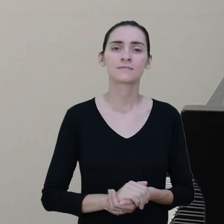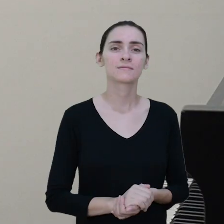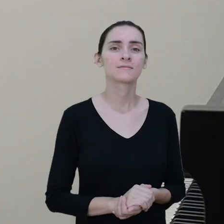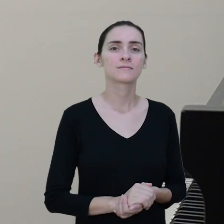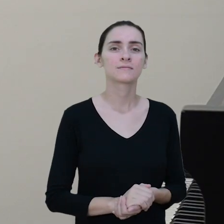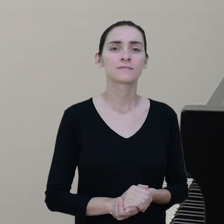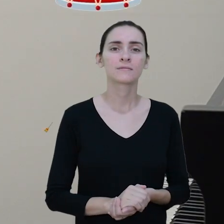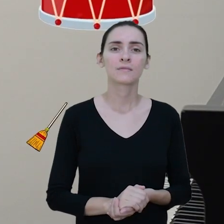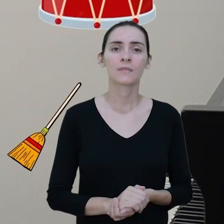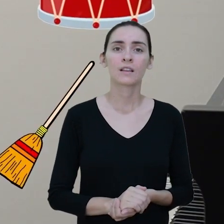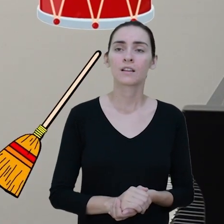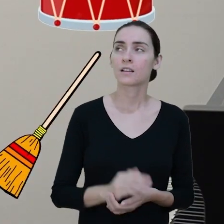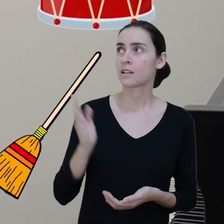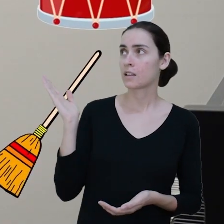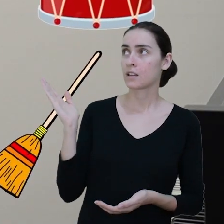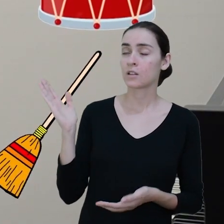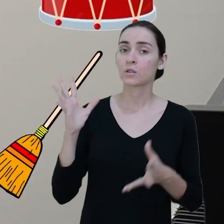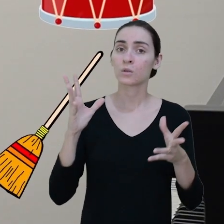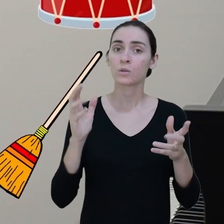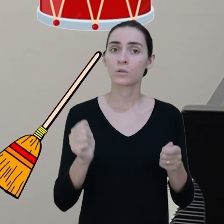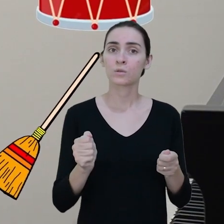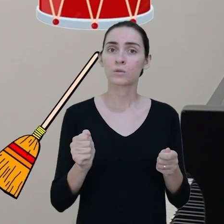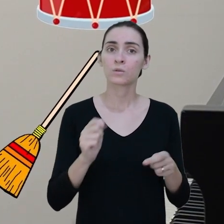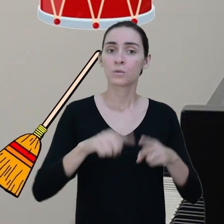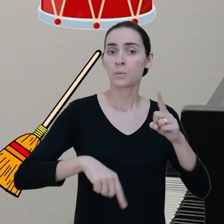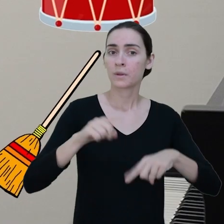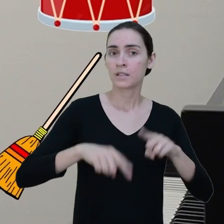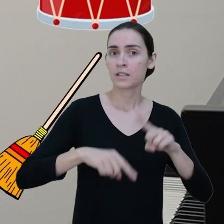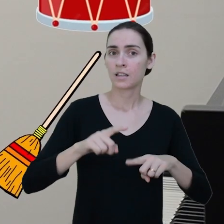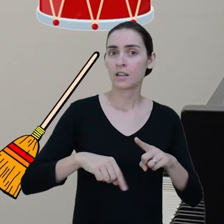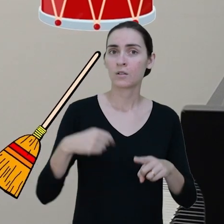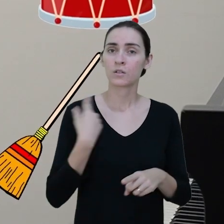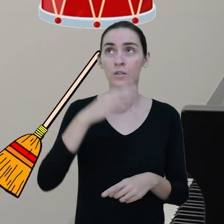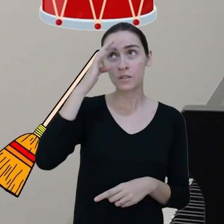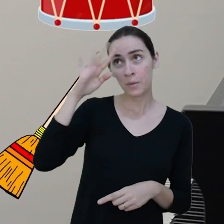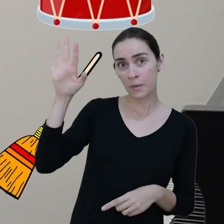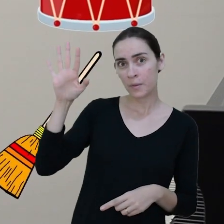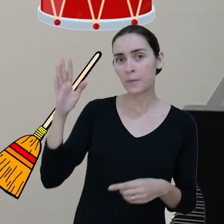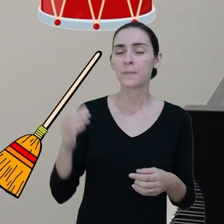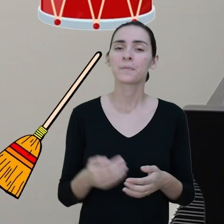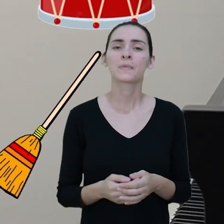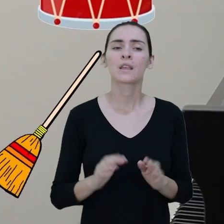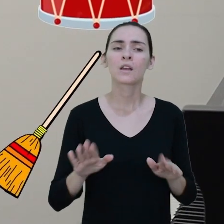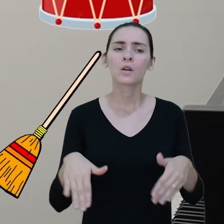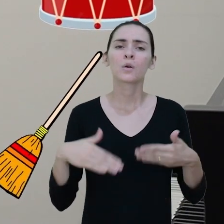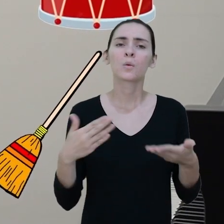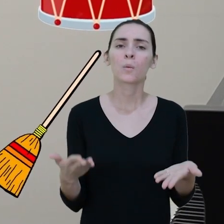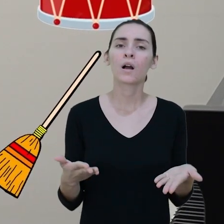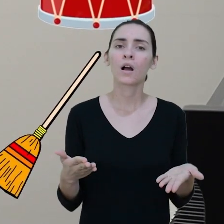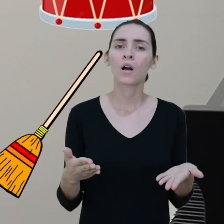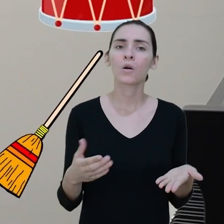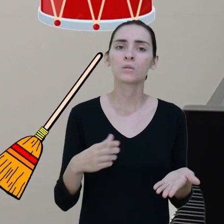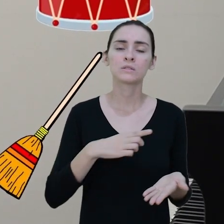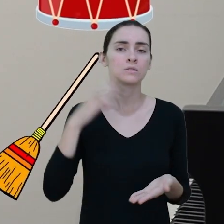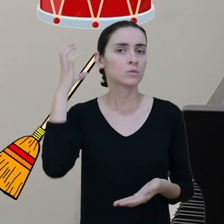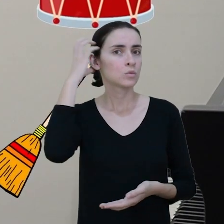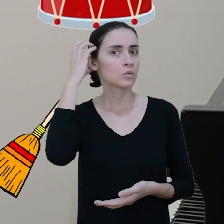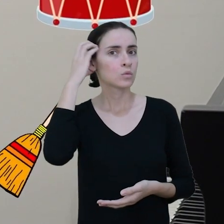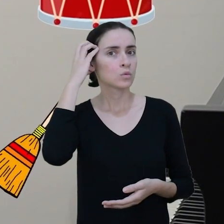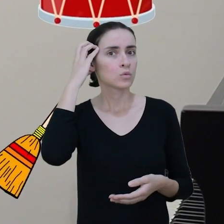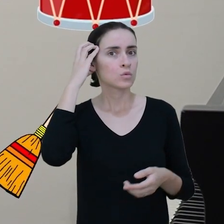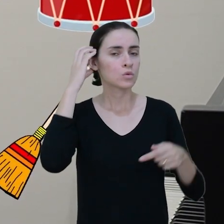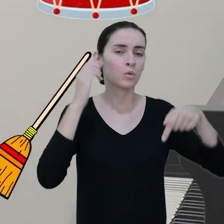Aqui estão todos os objetos que foram representados com a caneta. Quais objetos produzem sons